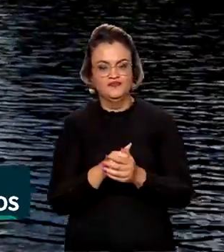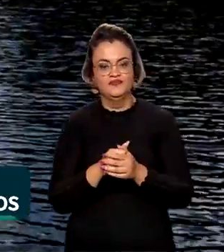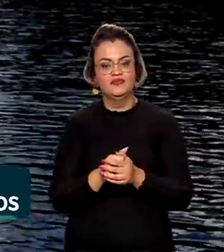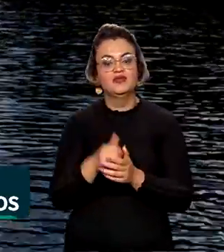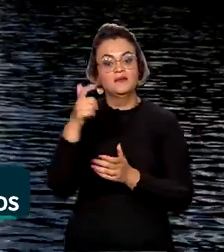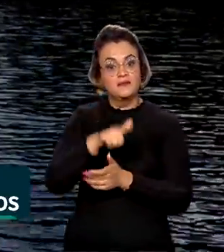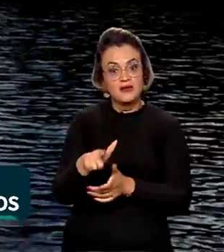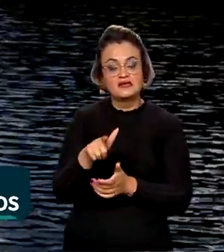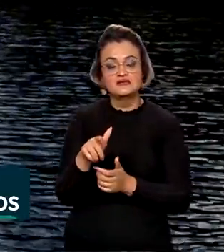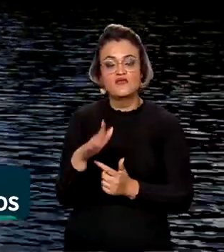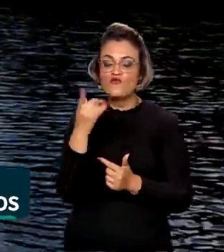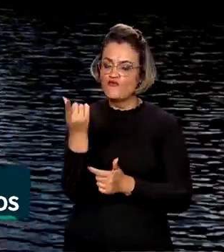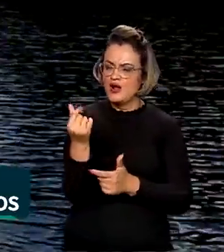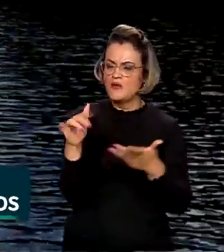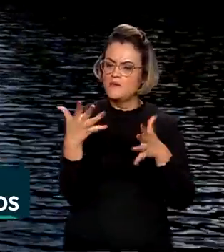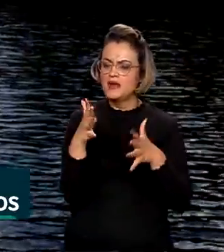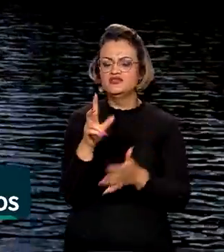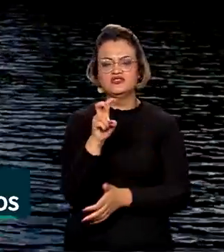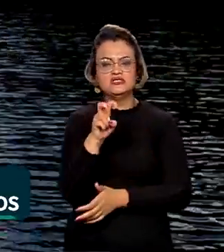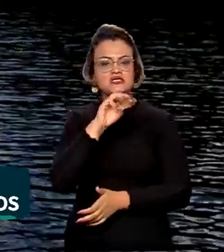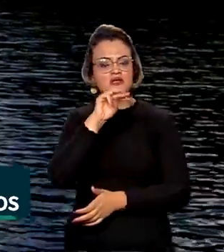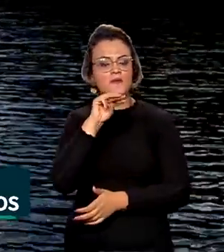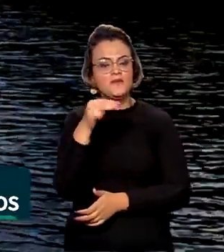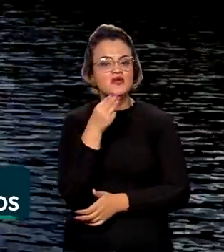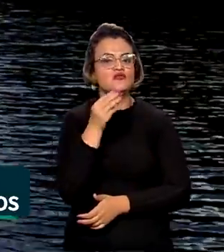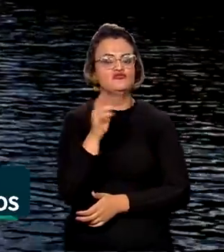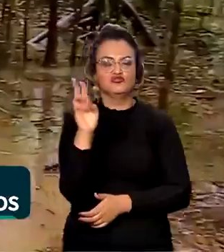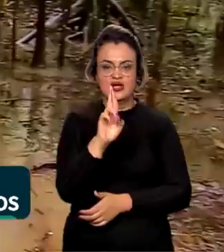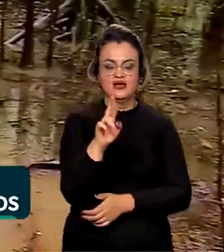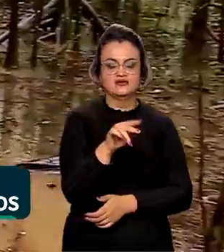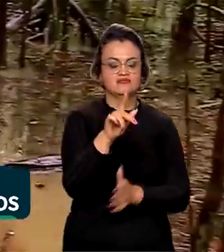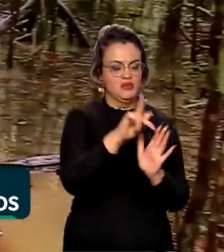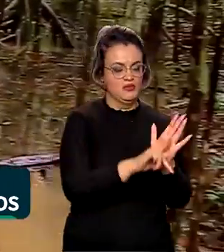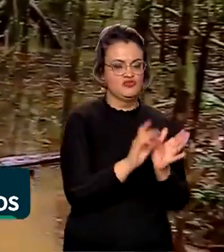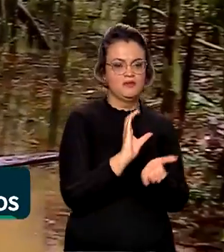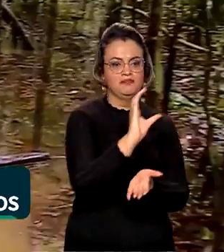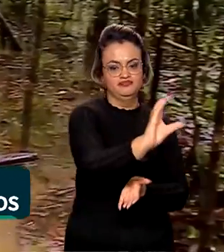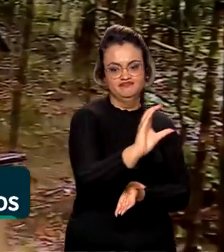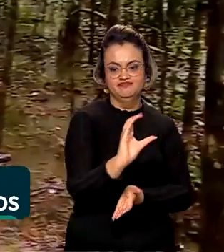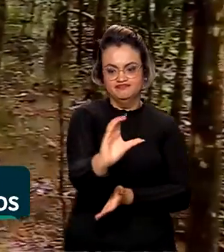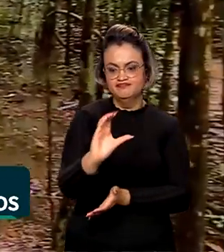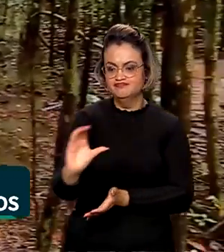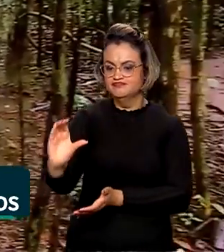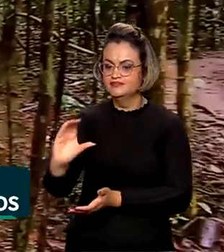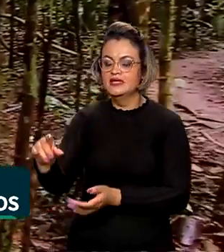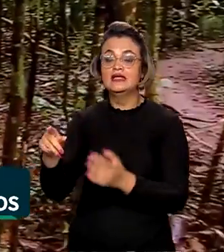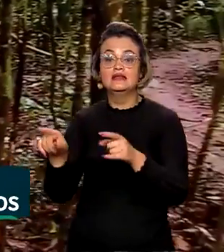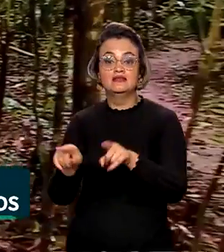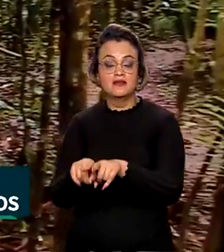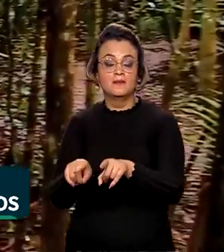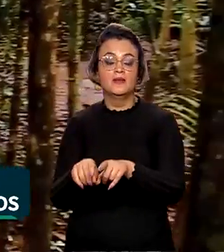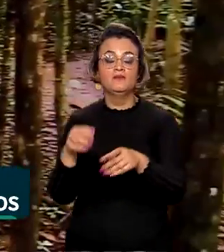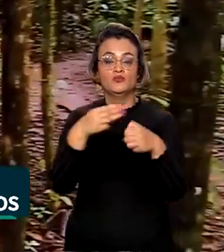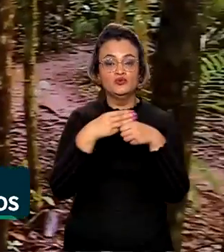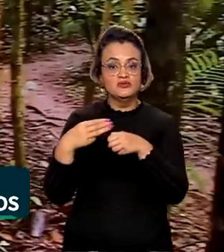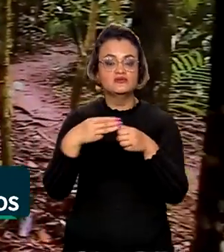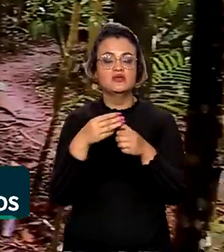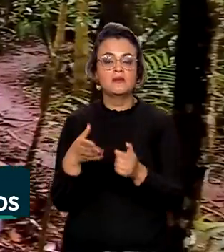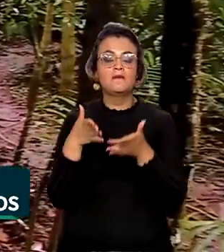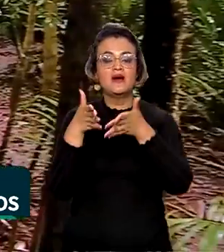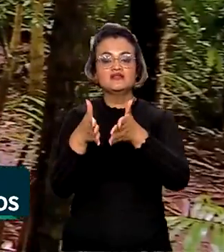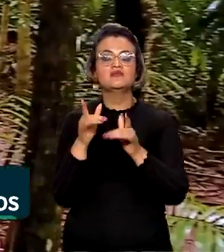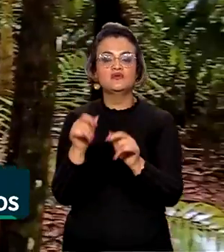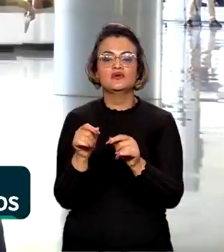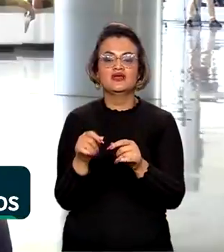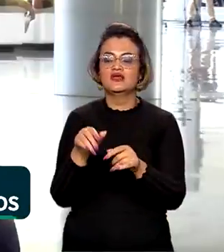estabelecido o valor mínimo de 5 milhões de reais por projeto. Outra medida é a possibilidade de municípios participarem das chamadas